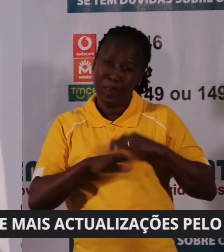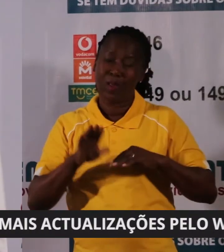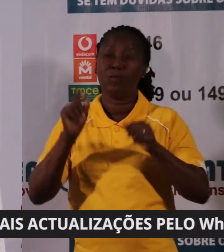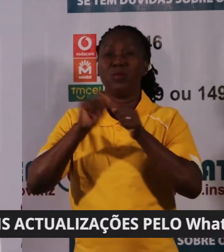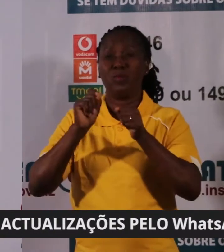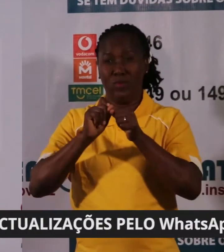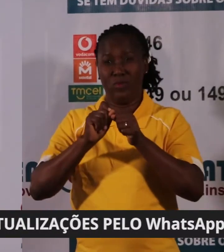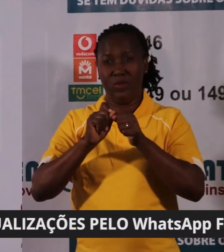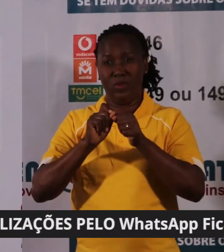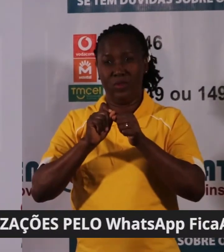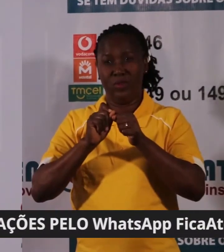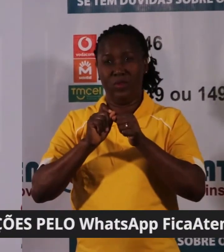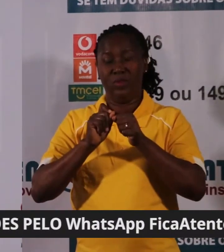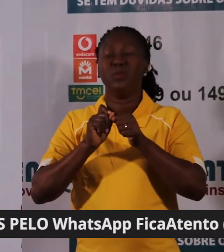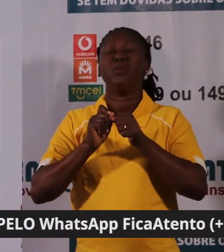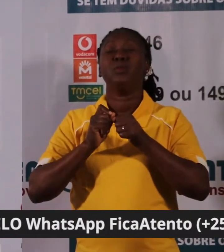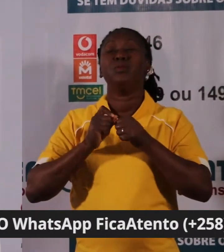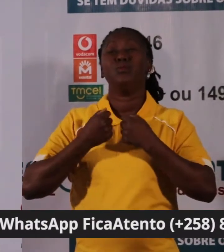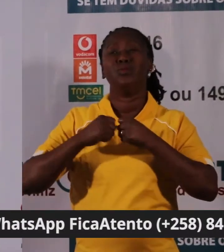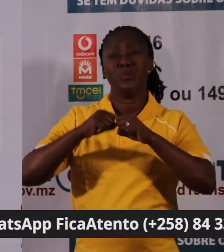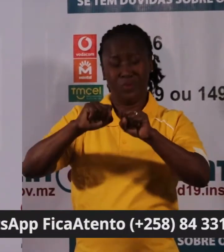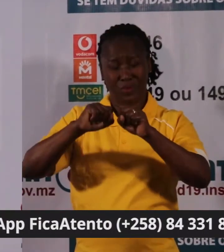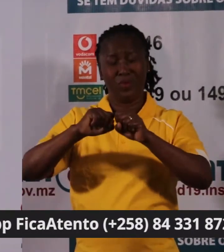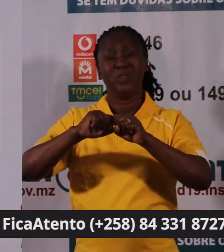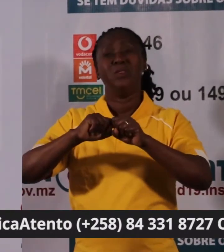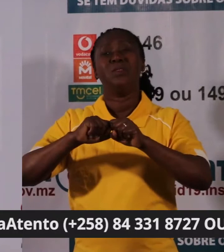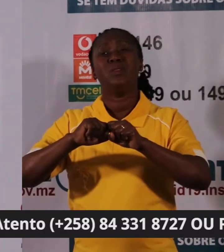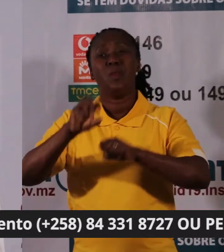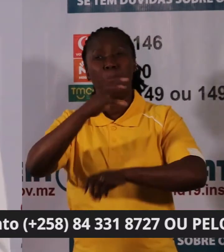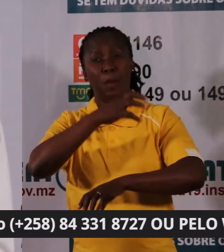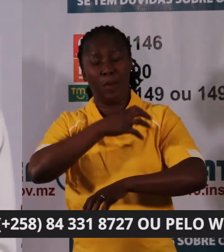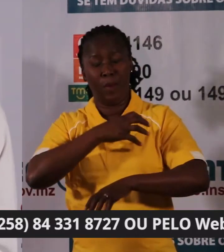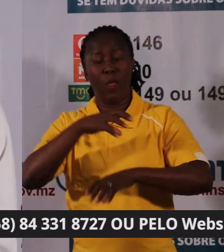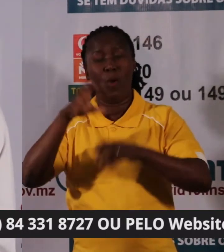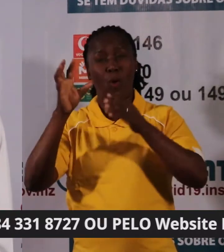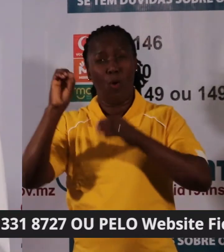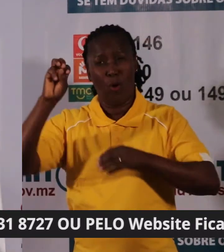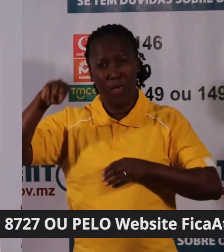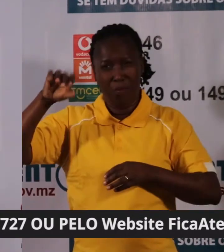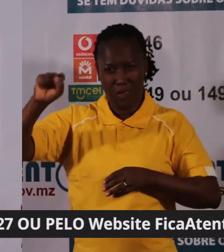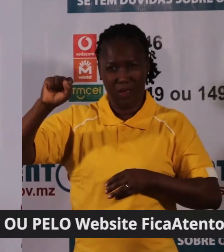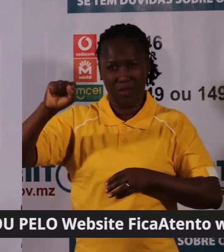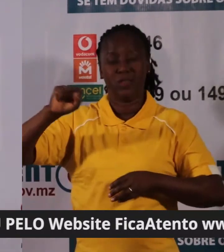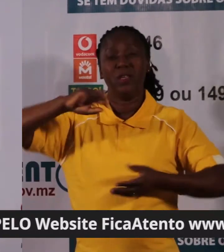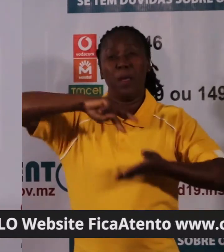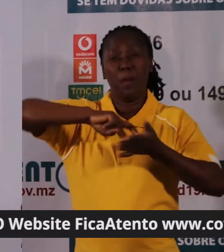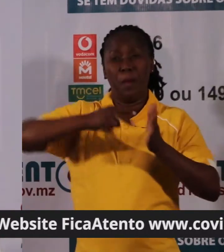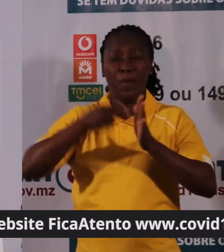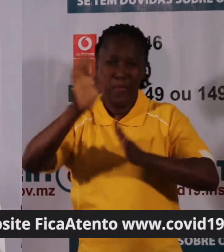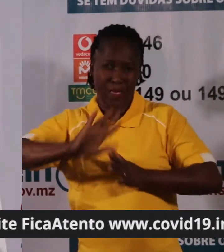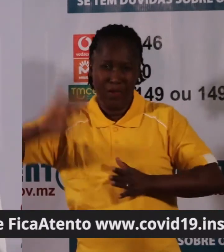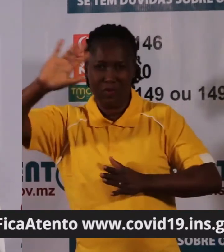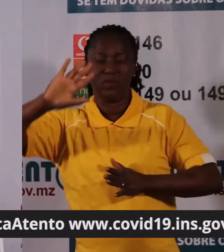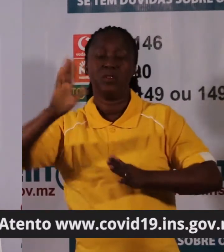Organização Mundial de Saúde e do Plano Nacional de Prevenção e Resposta à Covid